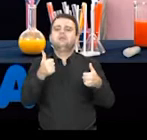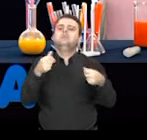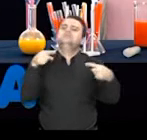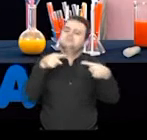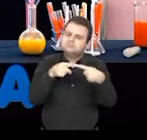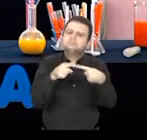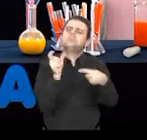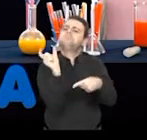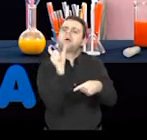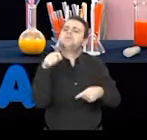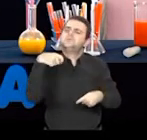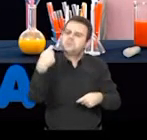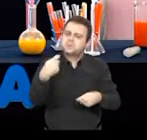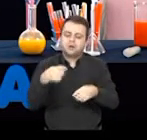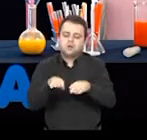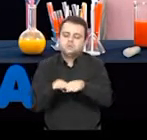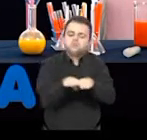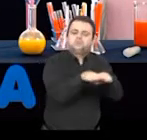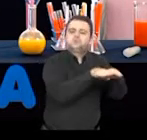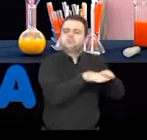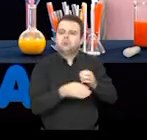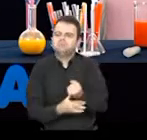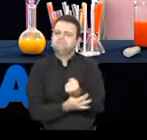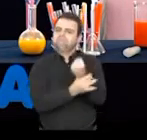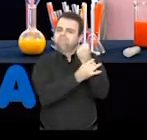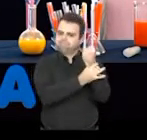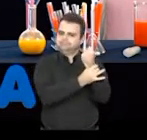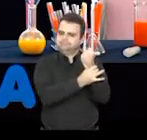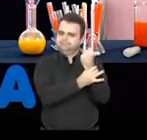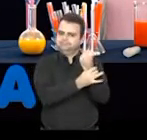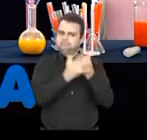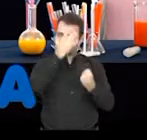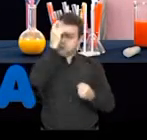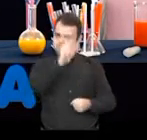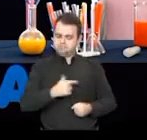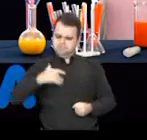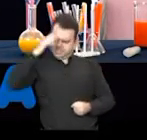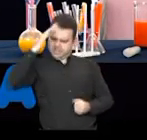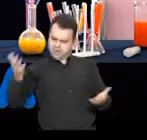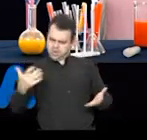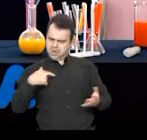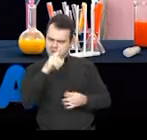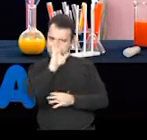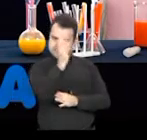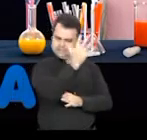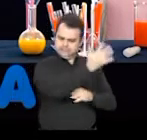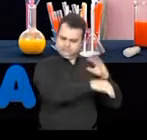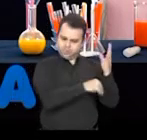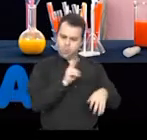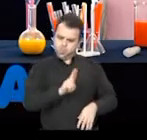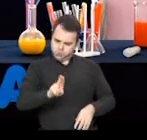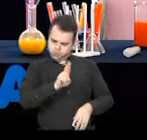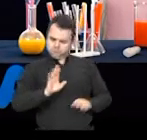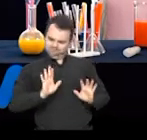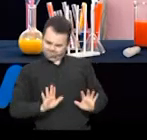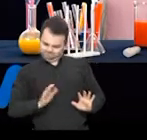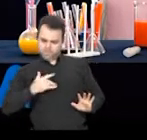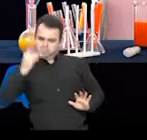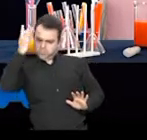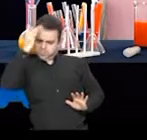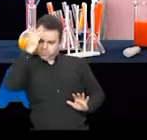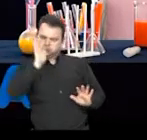sustentabilidade, que é quando a pessoa pensa no que está consumindo e retirando da natureza e deixando isso